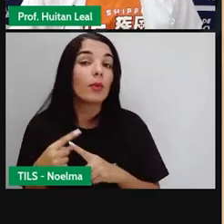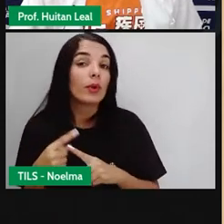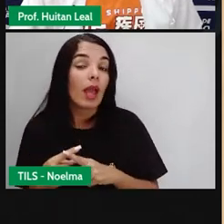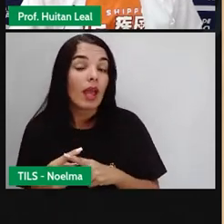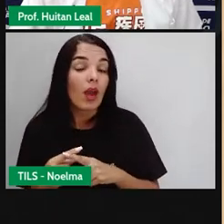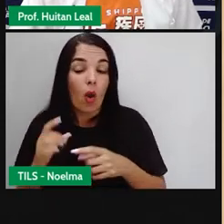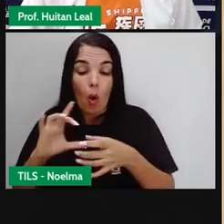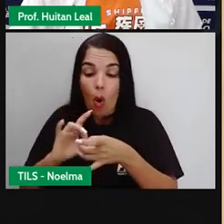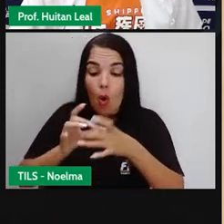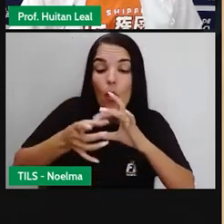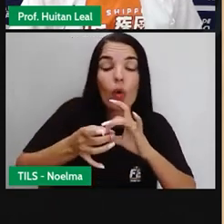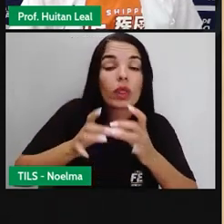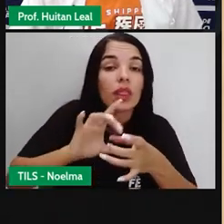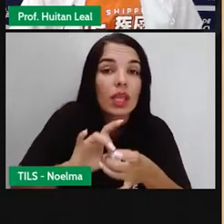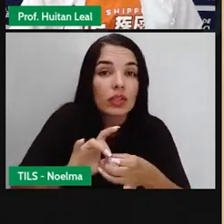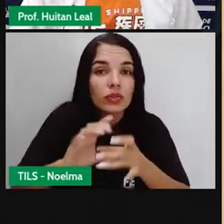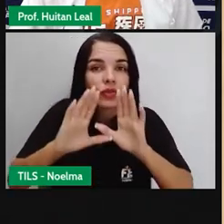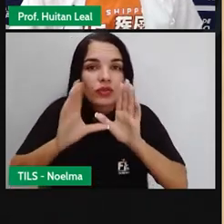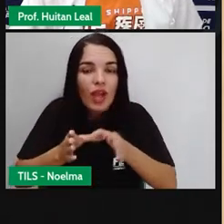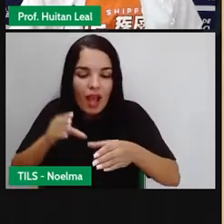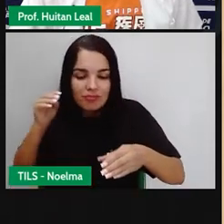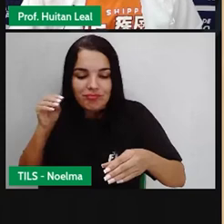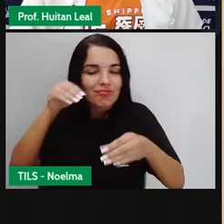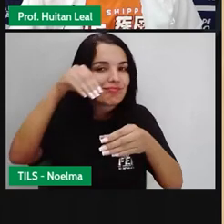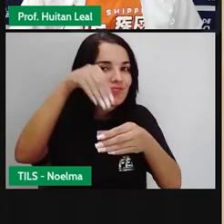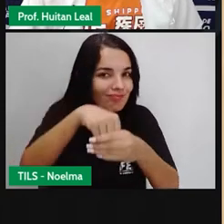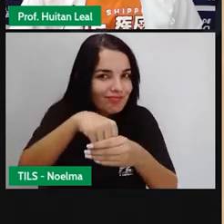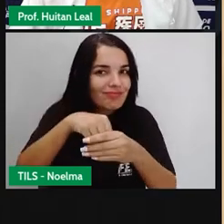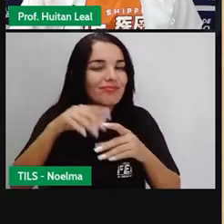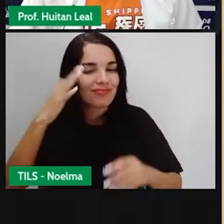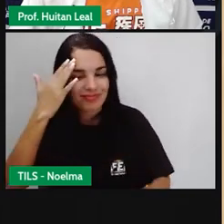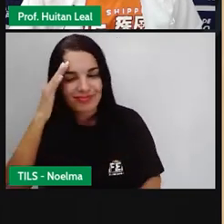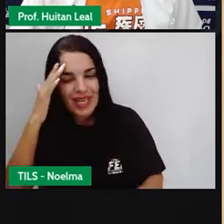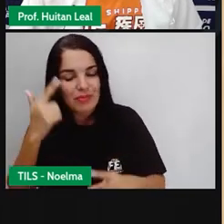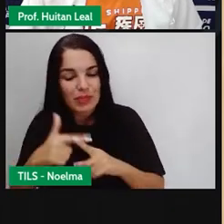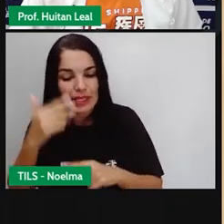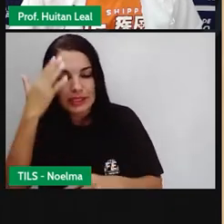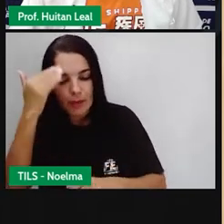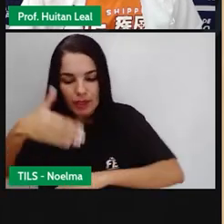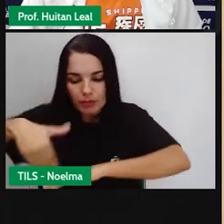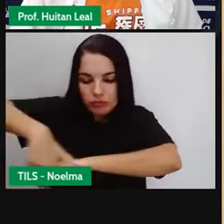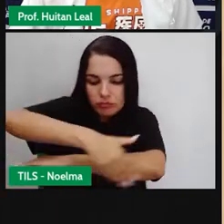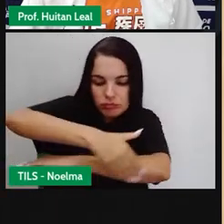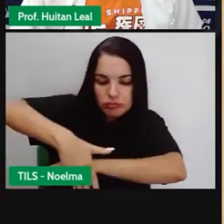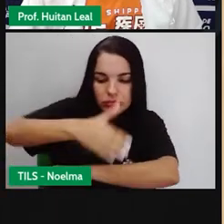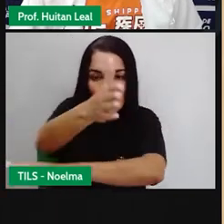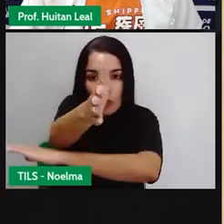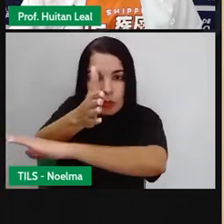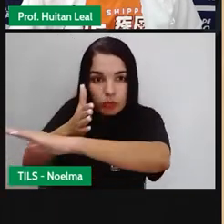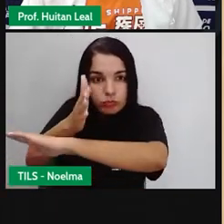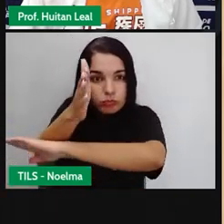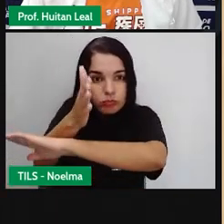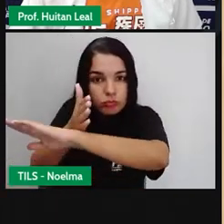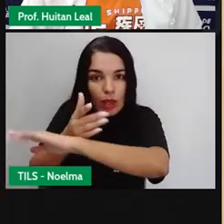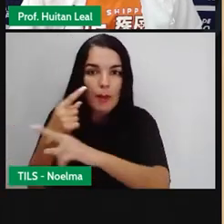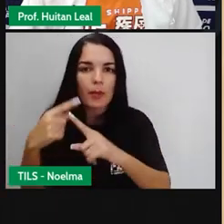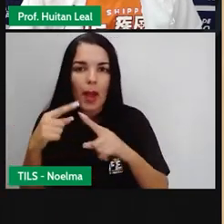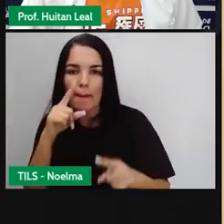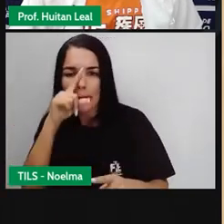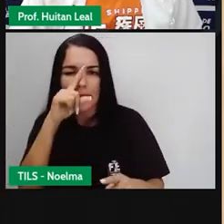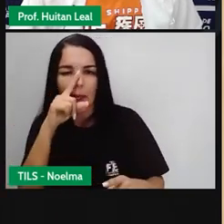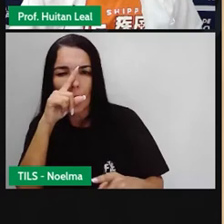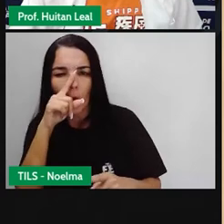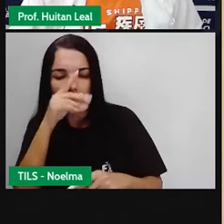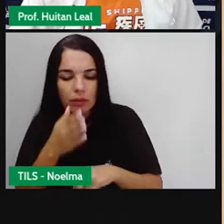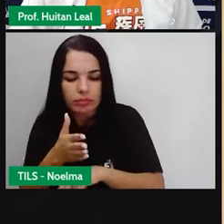do contexto em que ela foi produzida. Você sabe que é um cruzamento, é um lugar perigoso para atravessar.